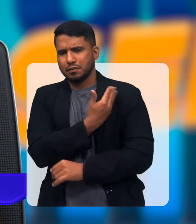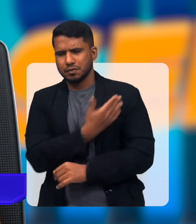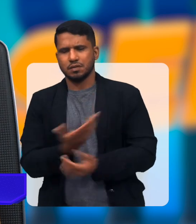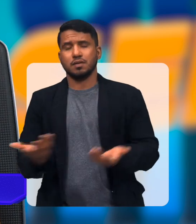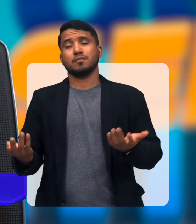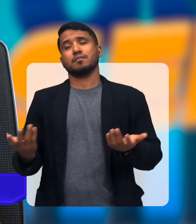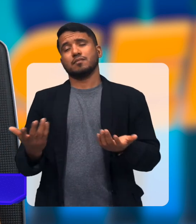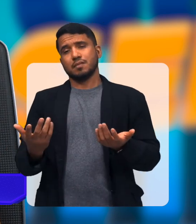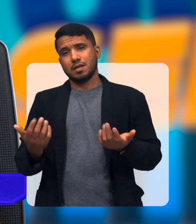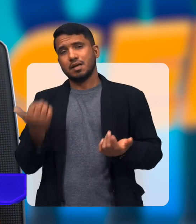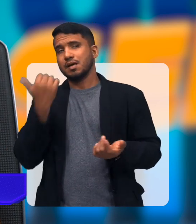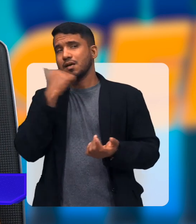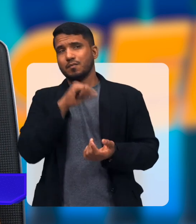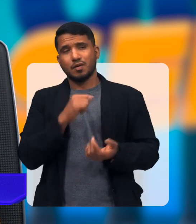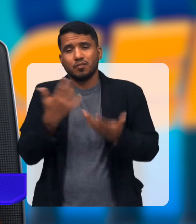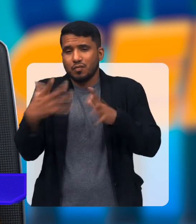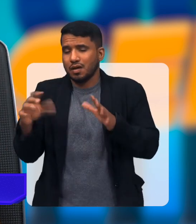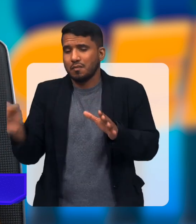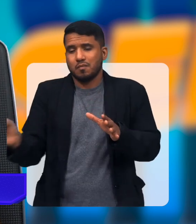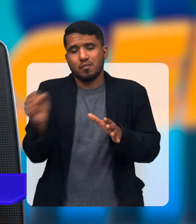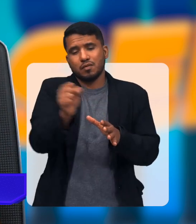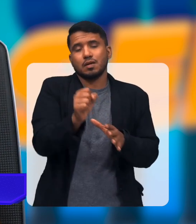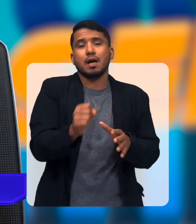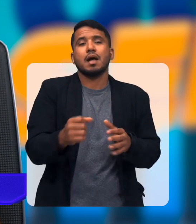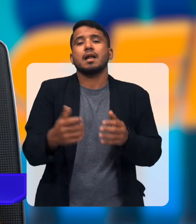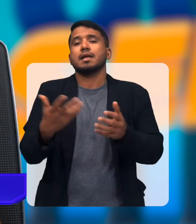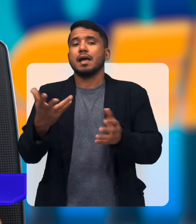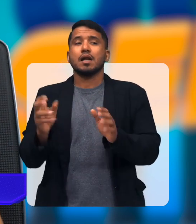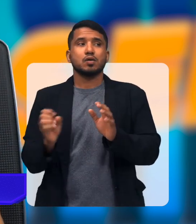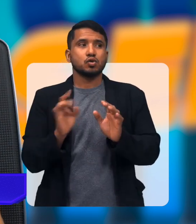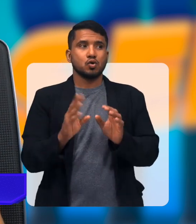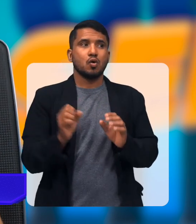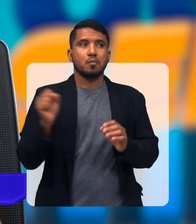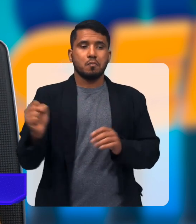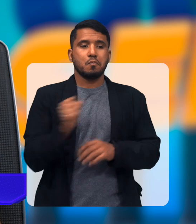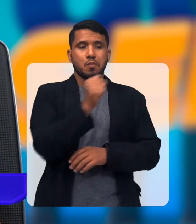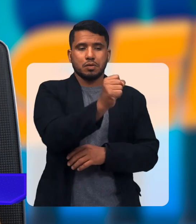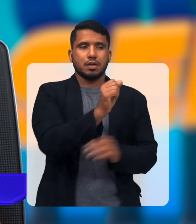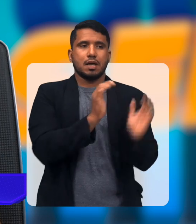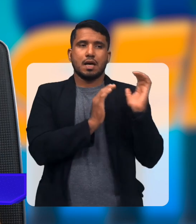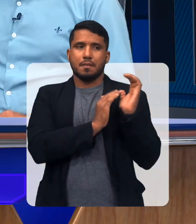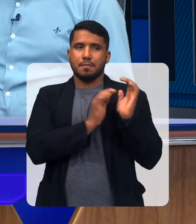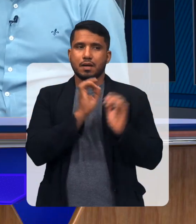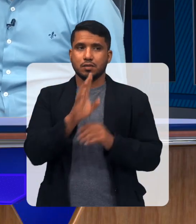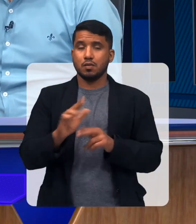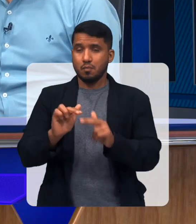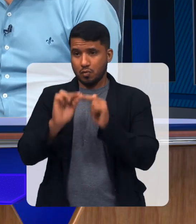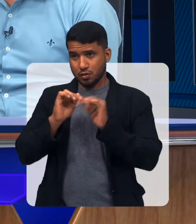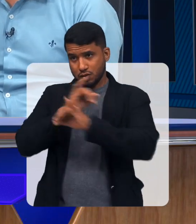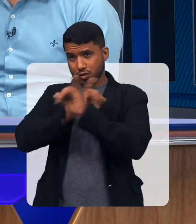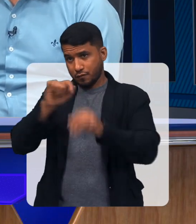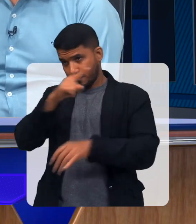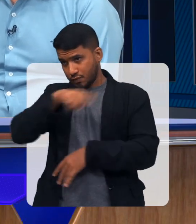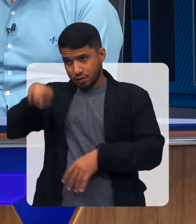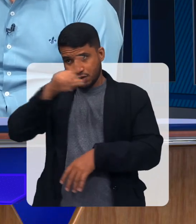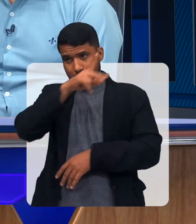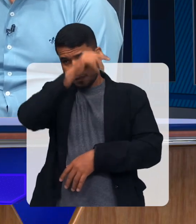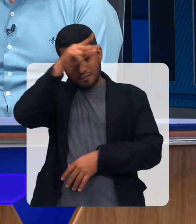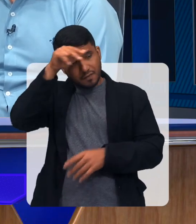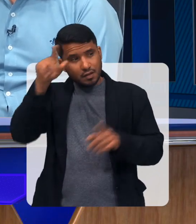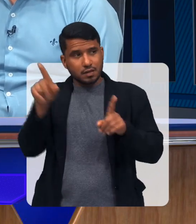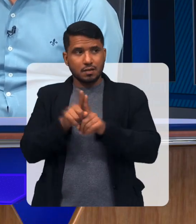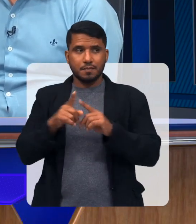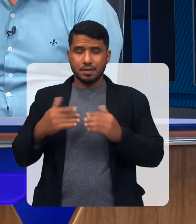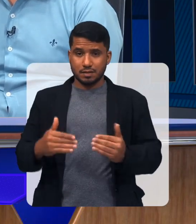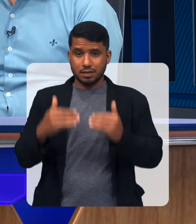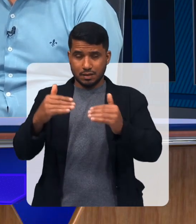E aí, muitas mães nem levam mais Preferem levar para pai E isso vai um recado para os prefeitos E